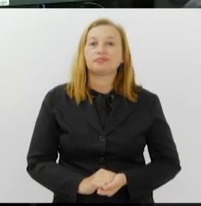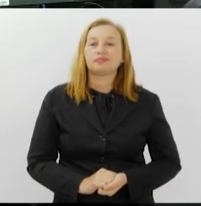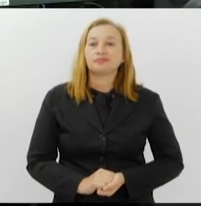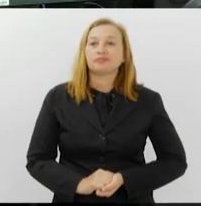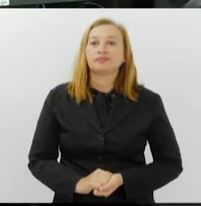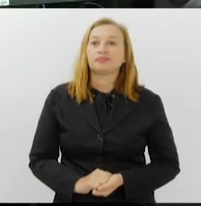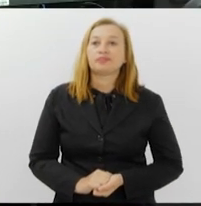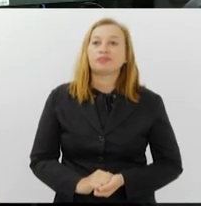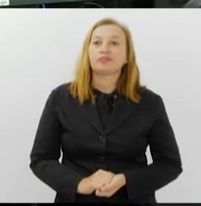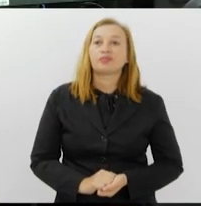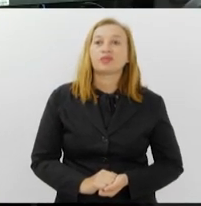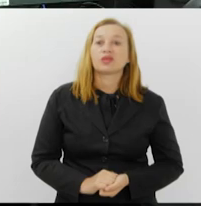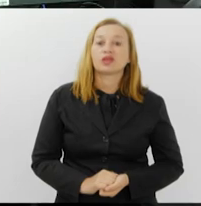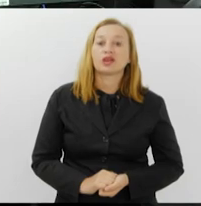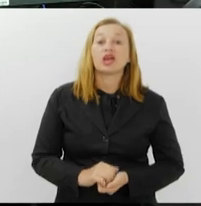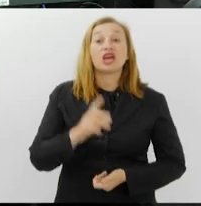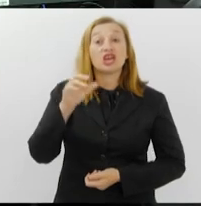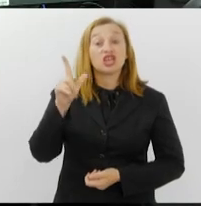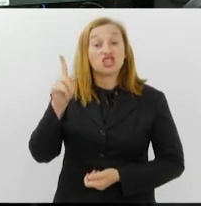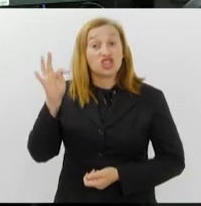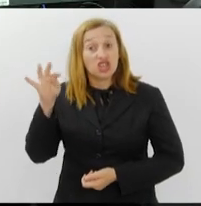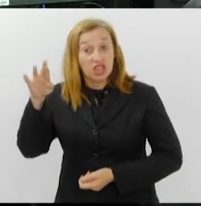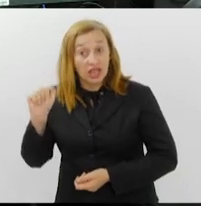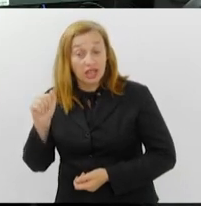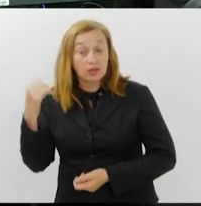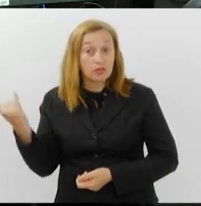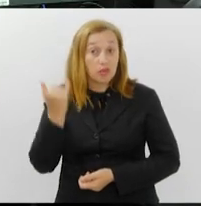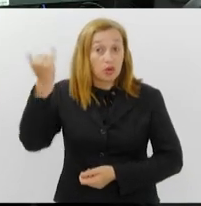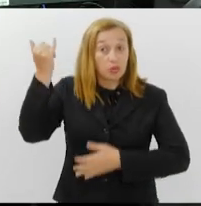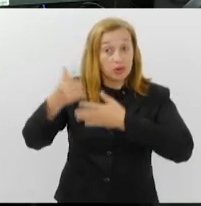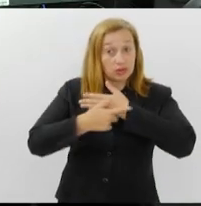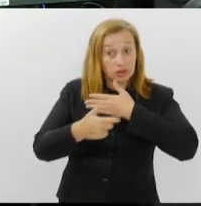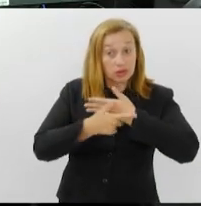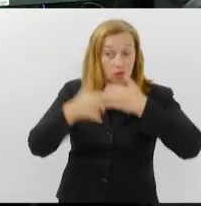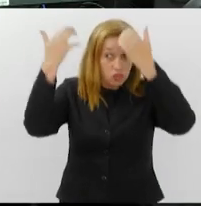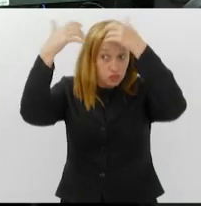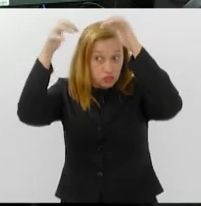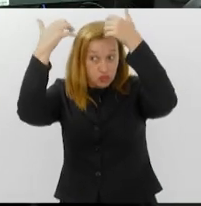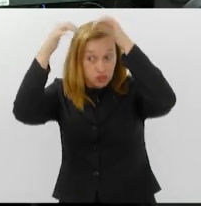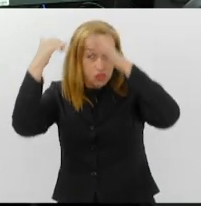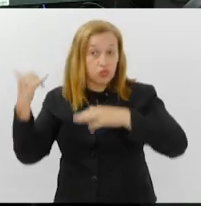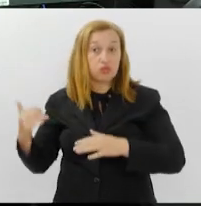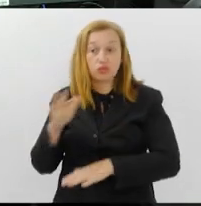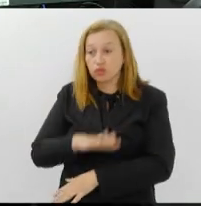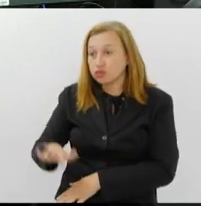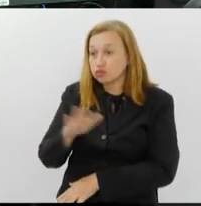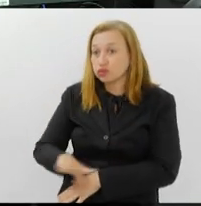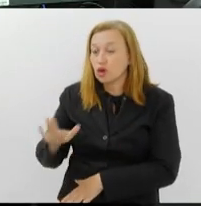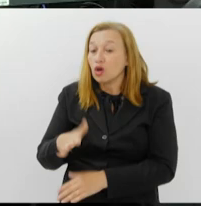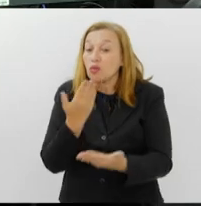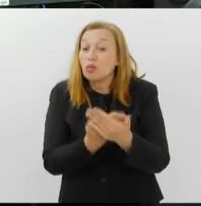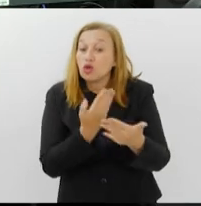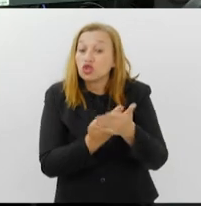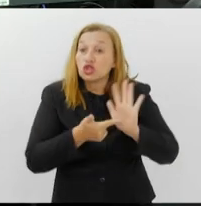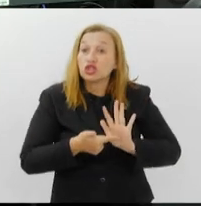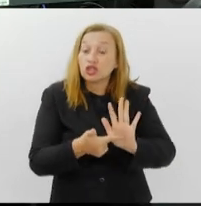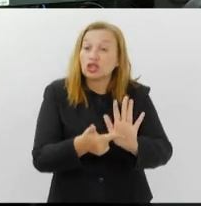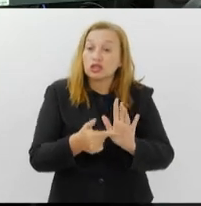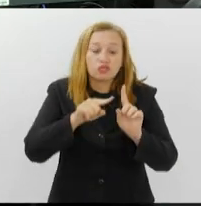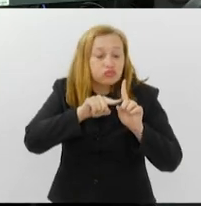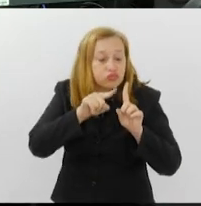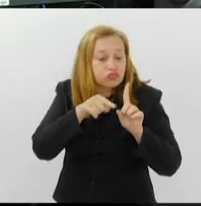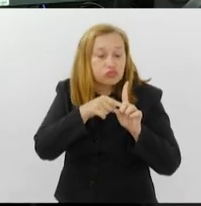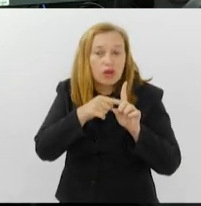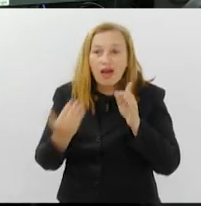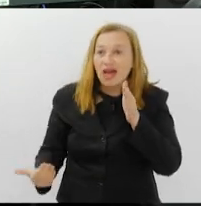Embora a genética tenha um papel importante no desenvolvimento neurológico na infância, estudos vêm apontando que desde a gestação até